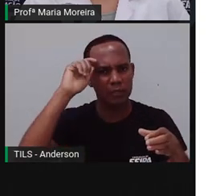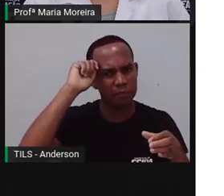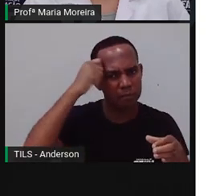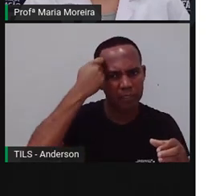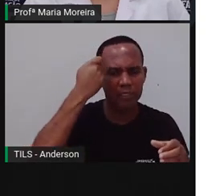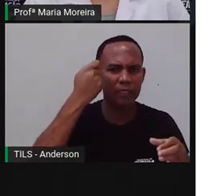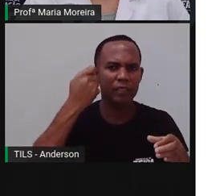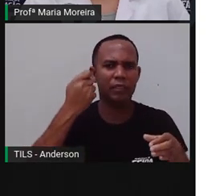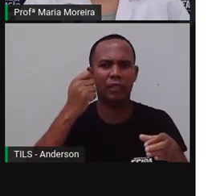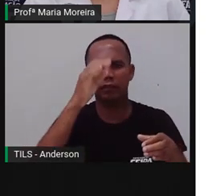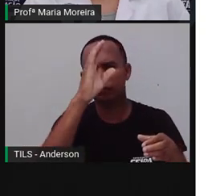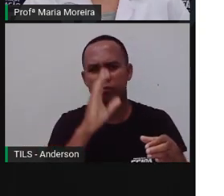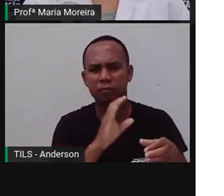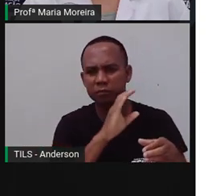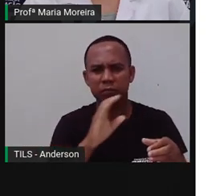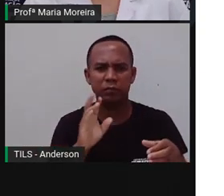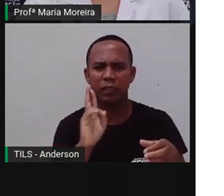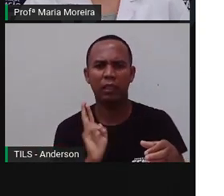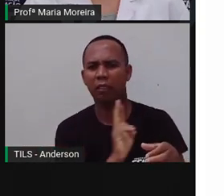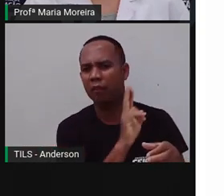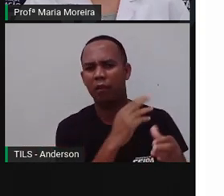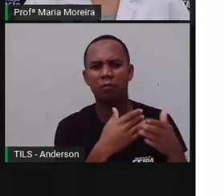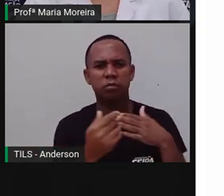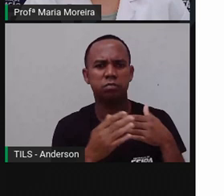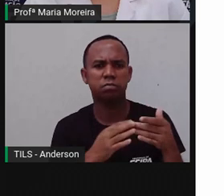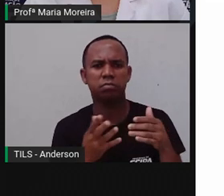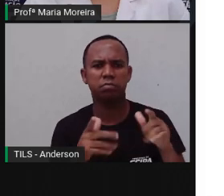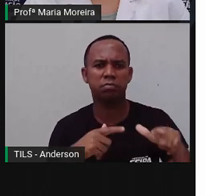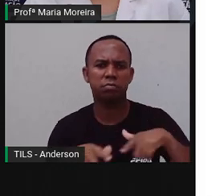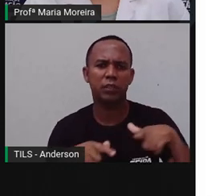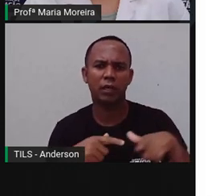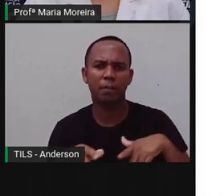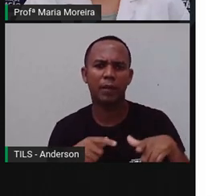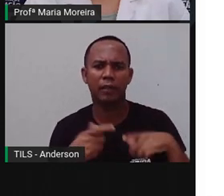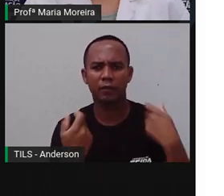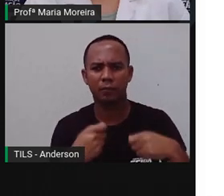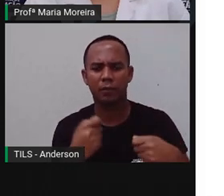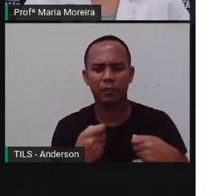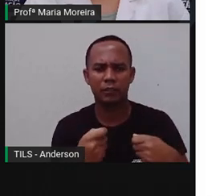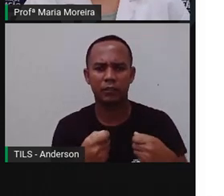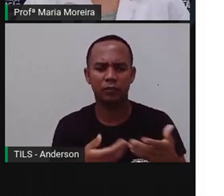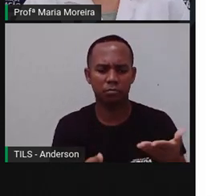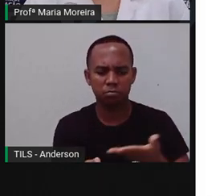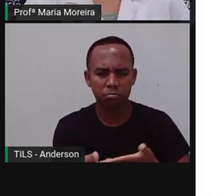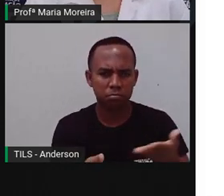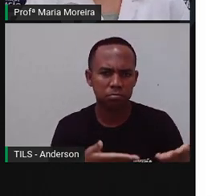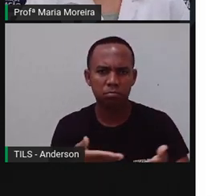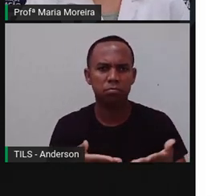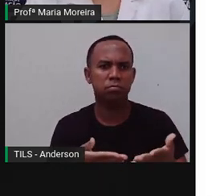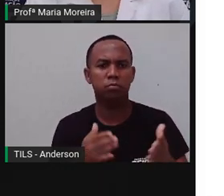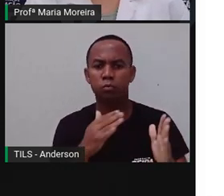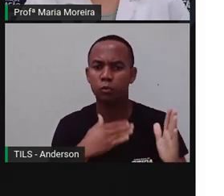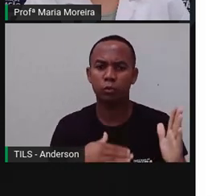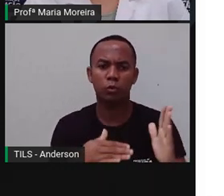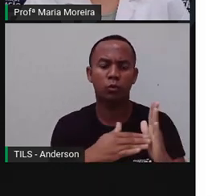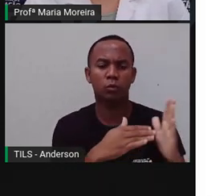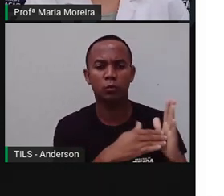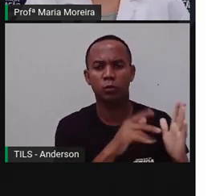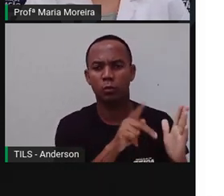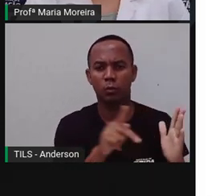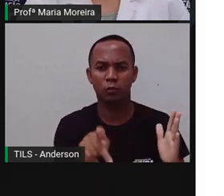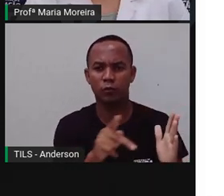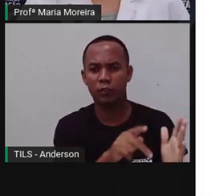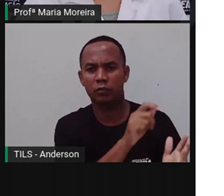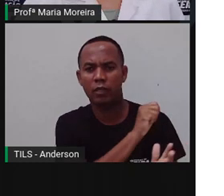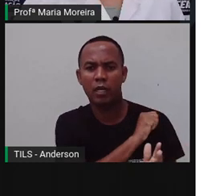religiões e profissões. Saber respeitar e conviver bem com todos é uma arte, né? Sejam alunos, professores